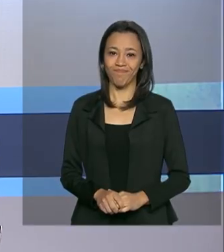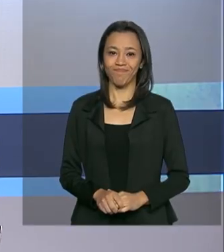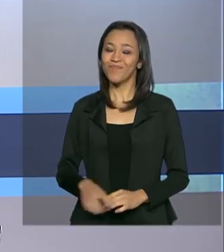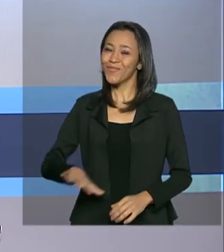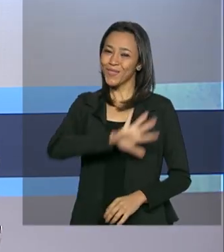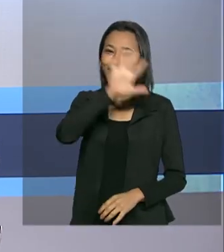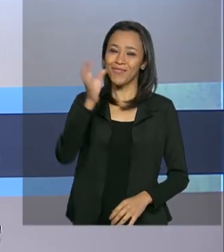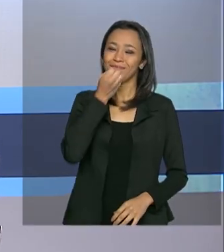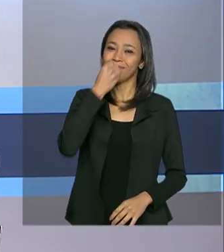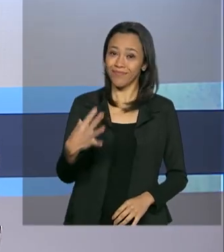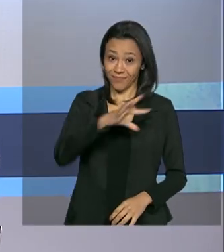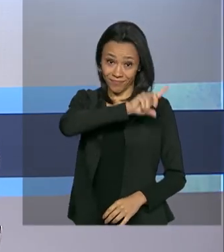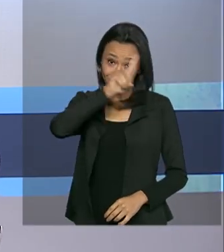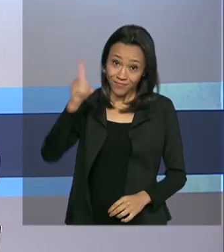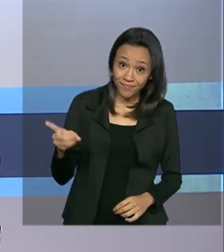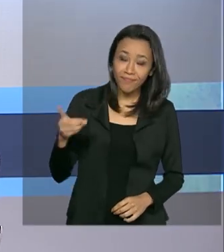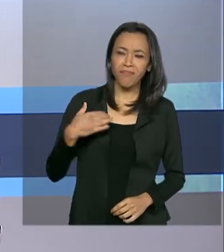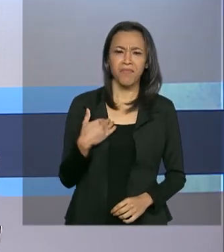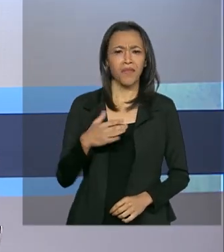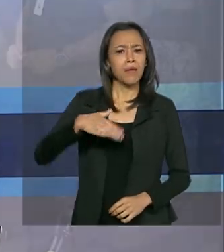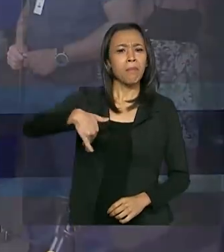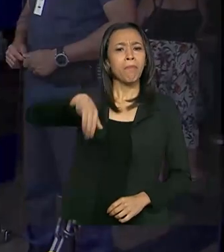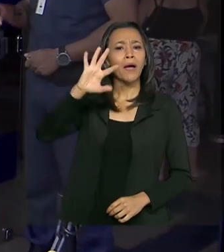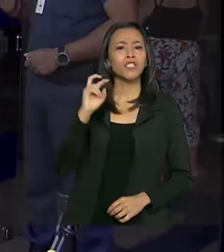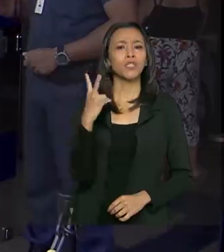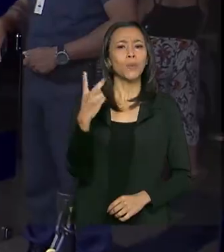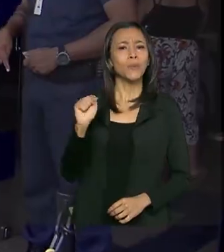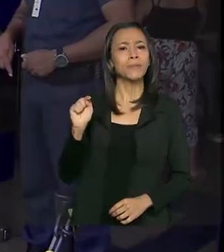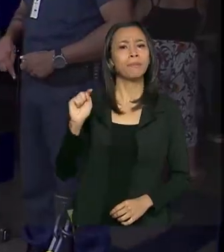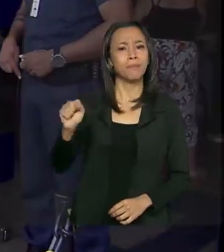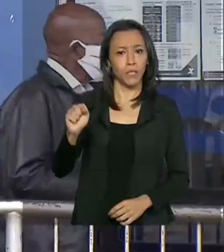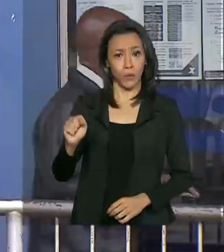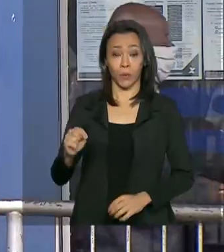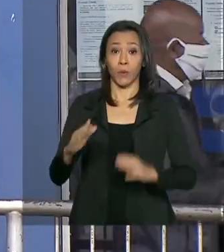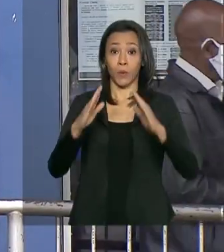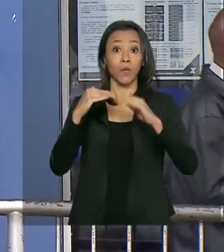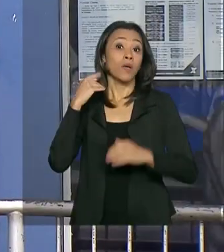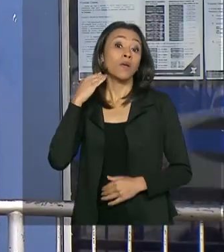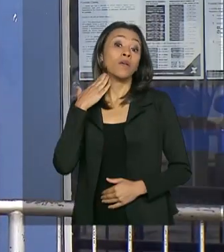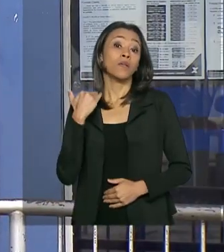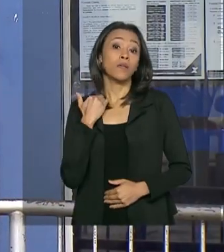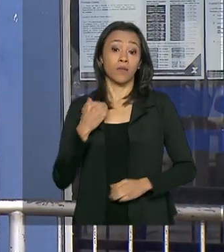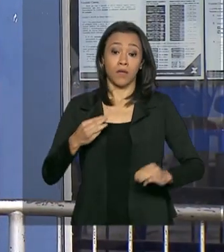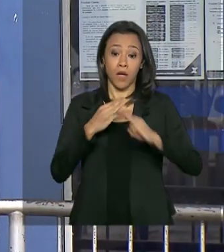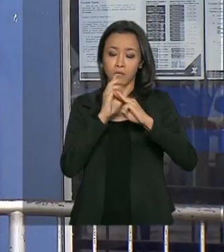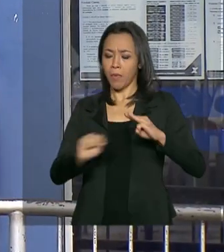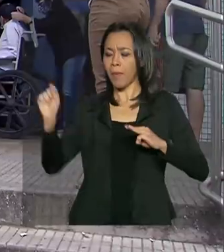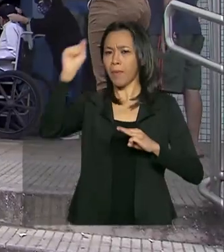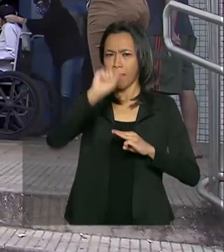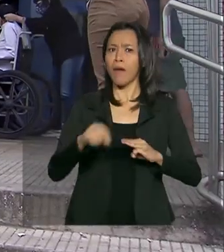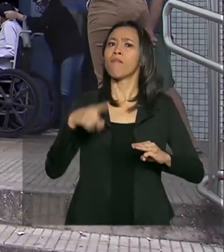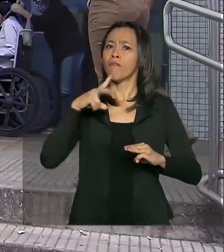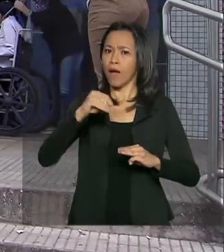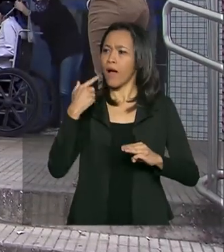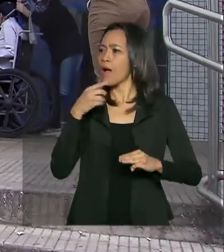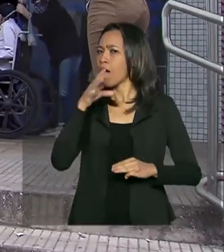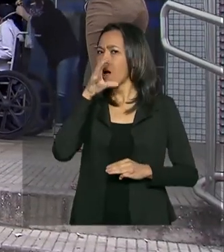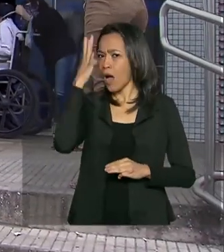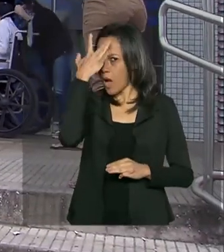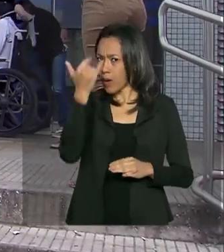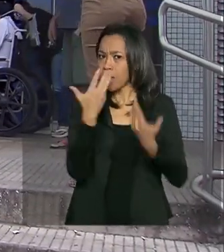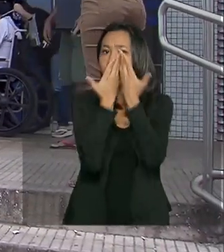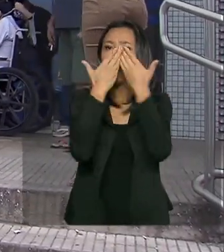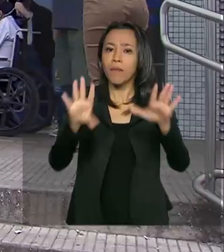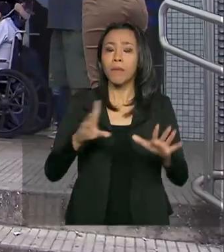Olá, bom dia. Mais de duas mil agências da Caixa vão abrir neste sábado para pagamento em dinheiro da segunda